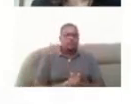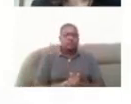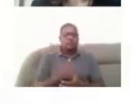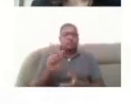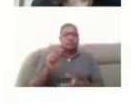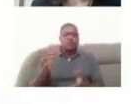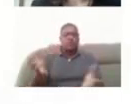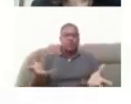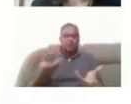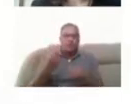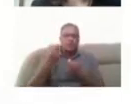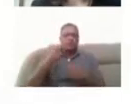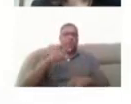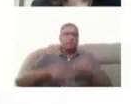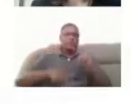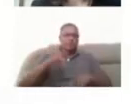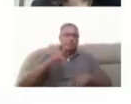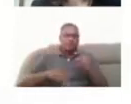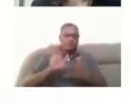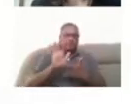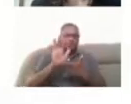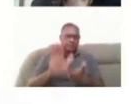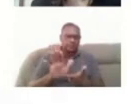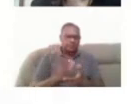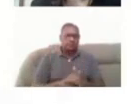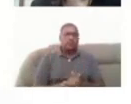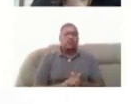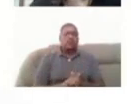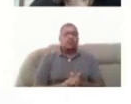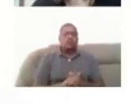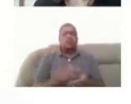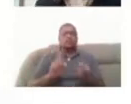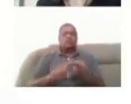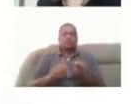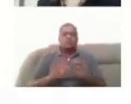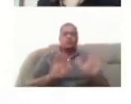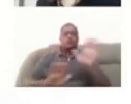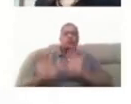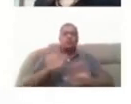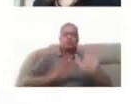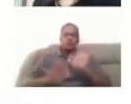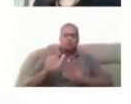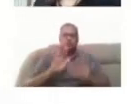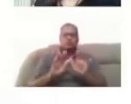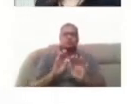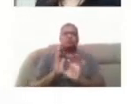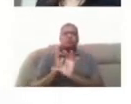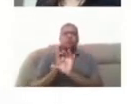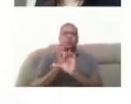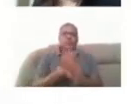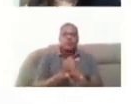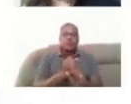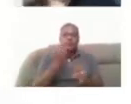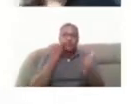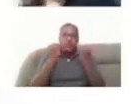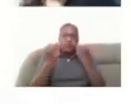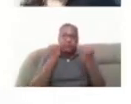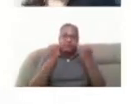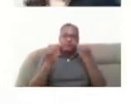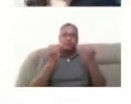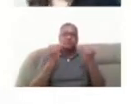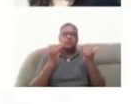do material a ser apresentado, né, tomar cuidado com a quantidade de informações, né,